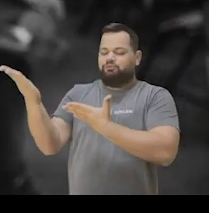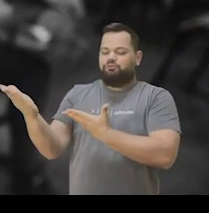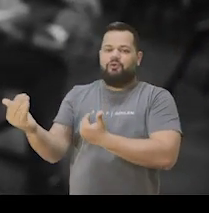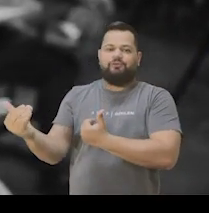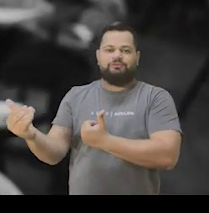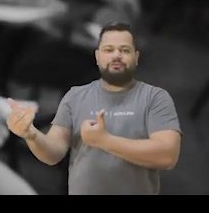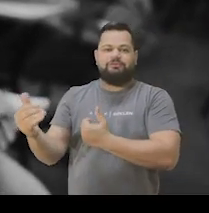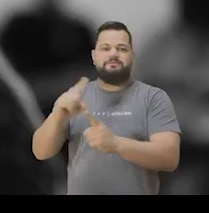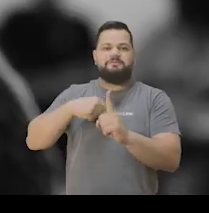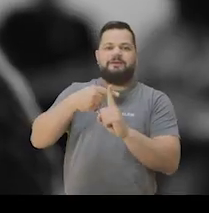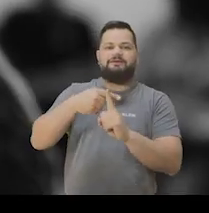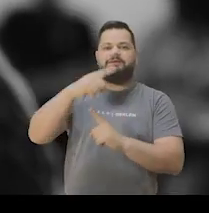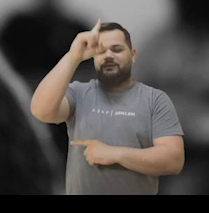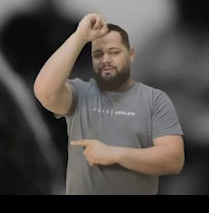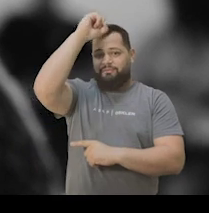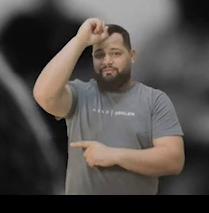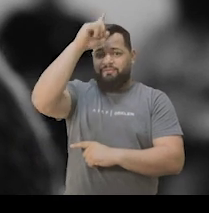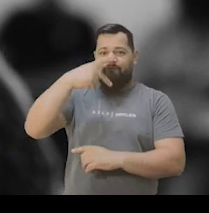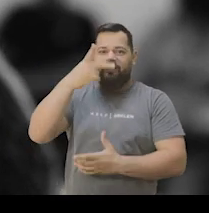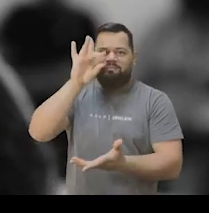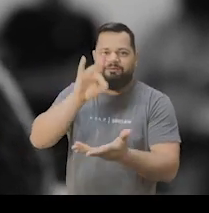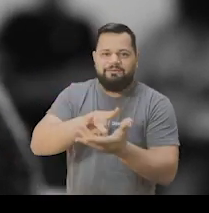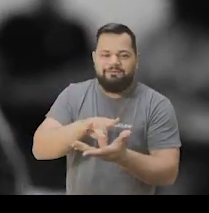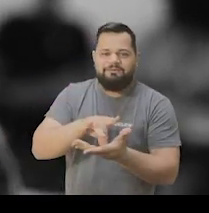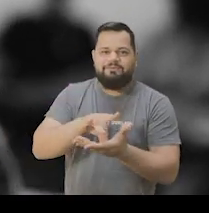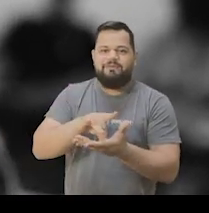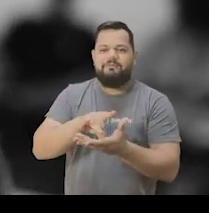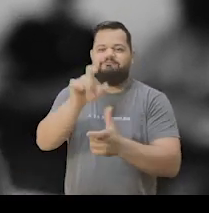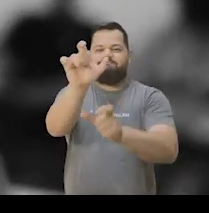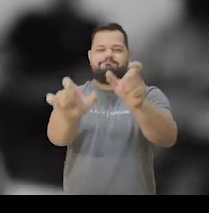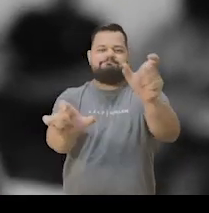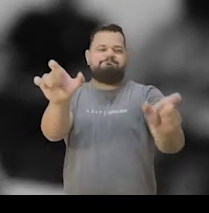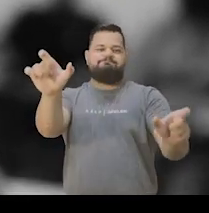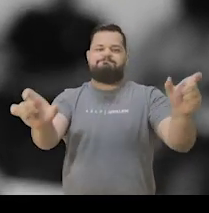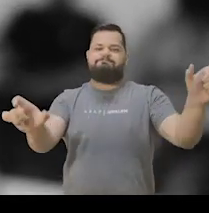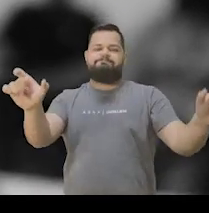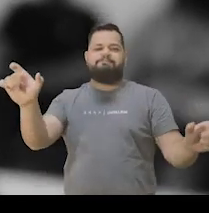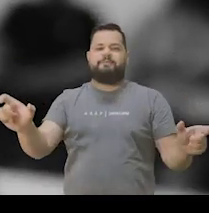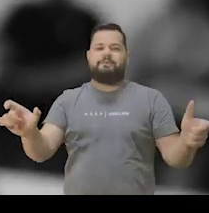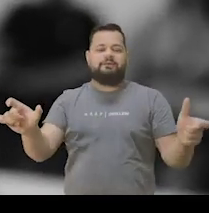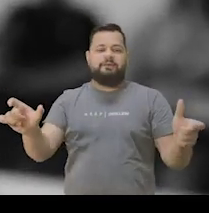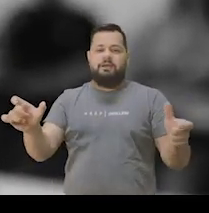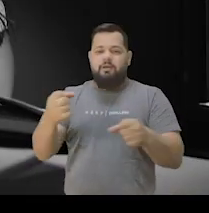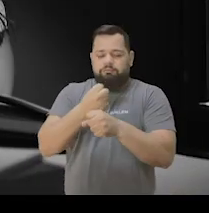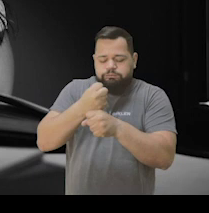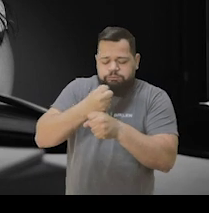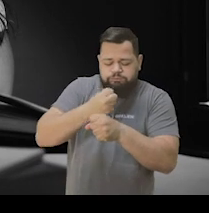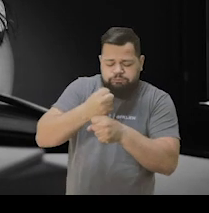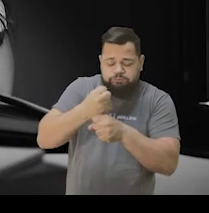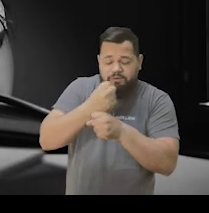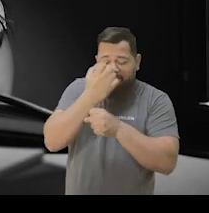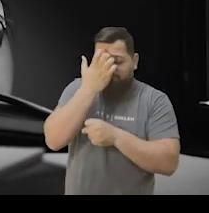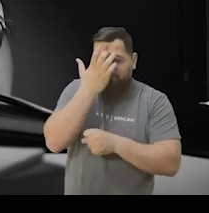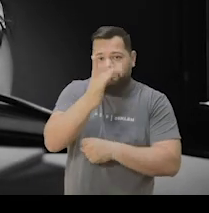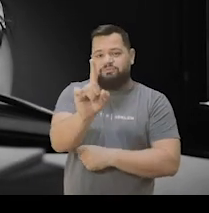até adultos. Para ser sincera, de muitas pessoas. Foram anos difíceis.